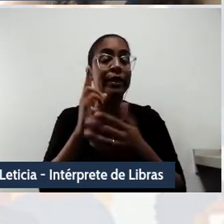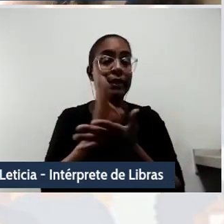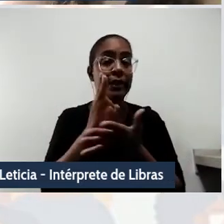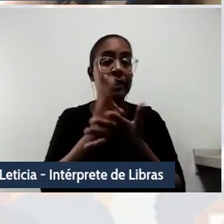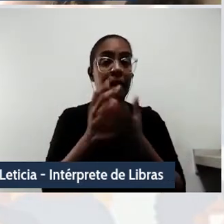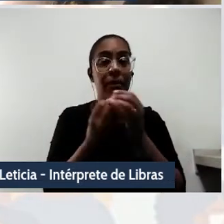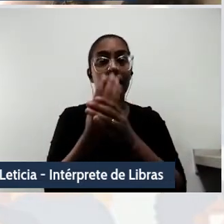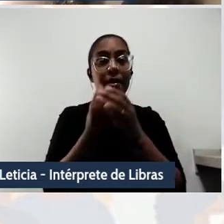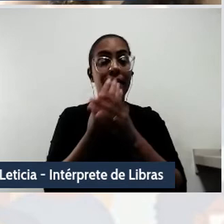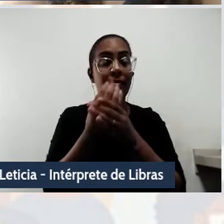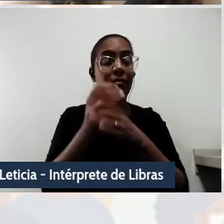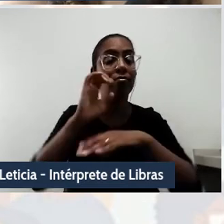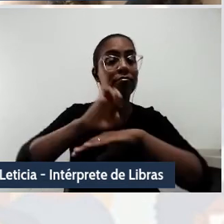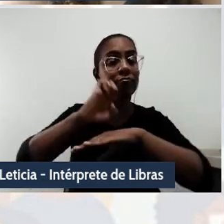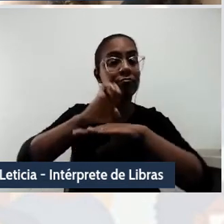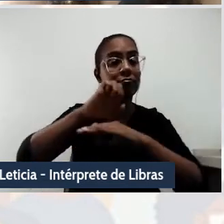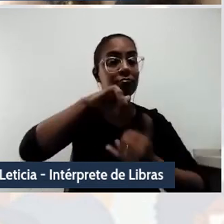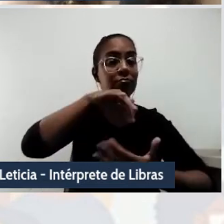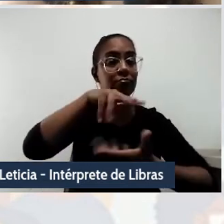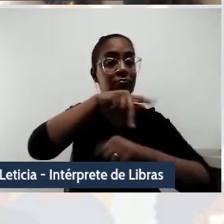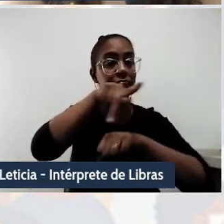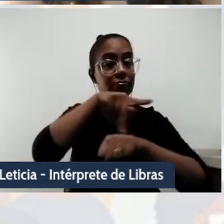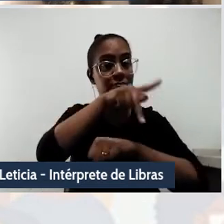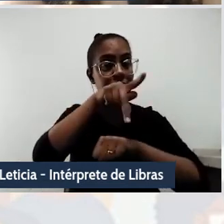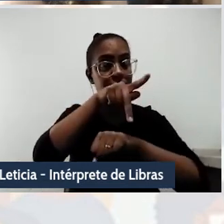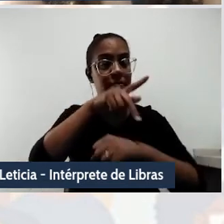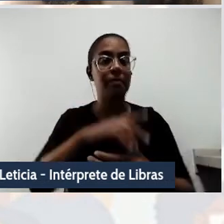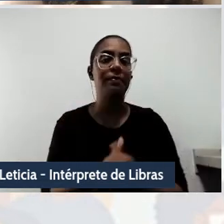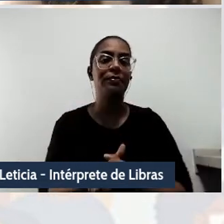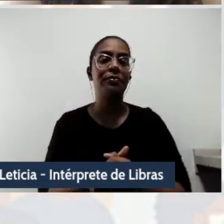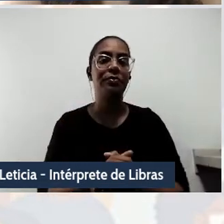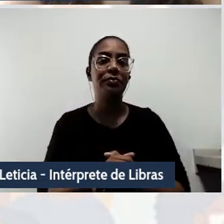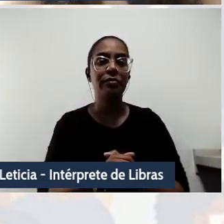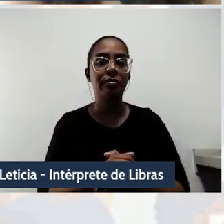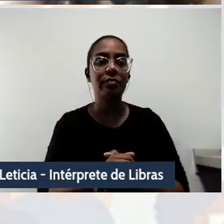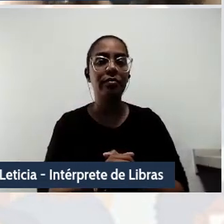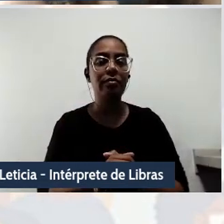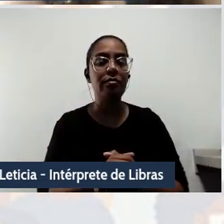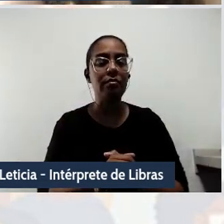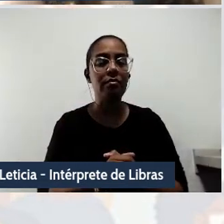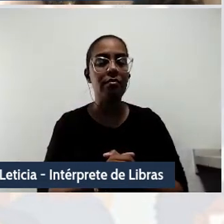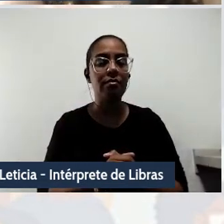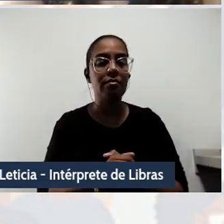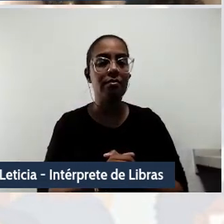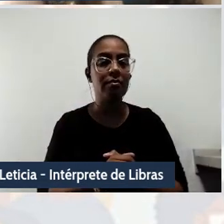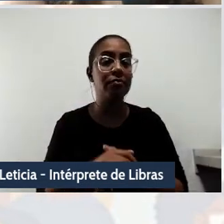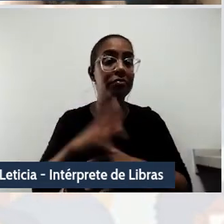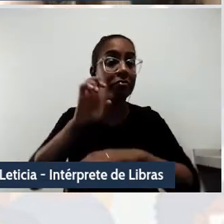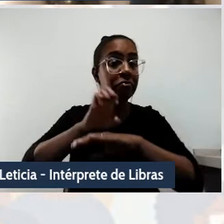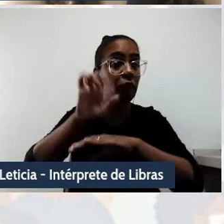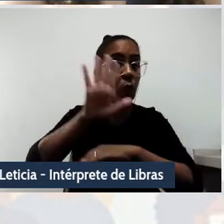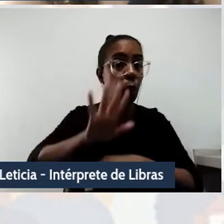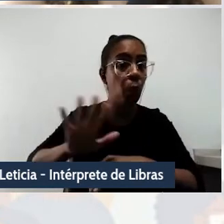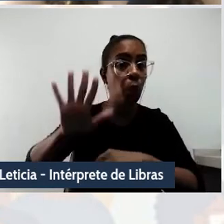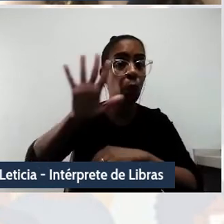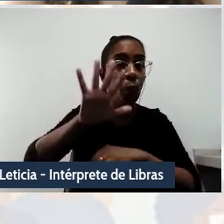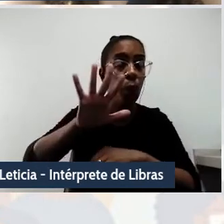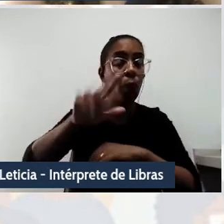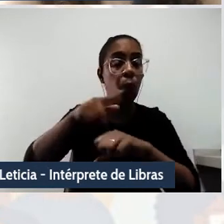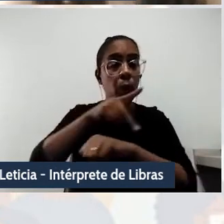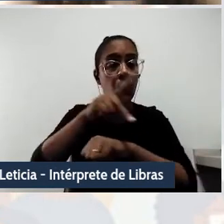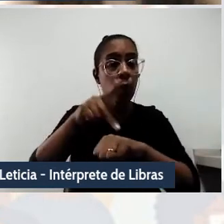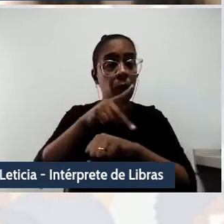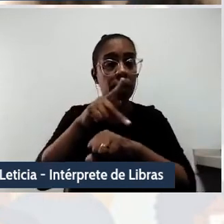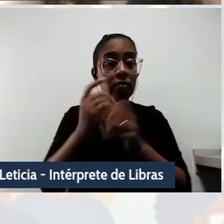-nação. Ora, sabemos que o estado-nação tal como conhecemos hoje nasceu no século XIX.